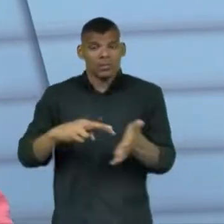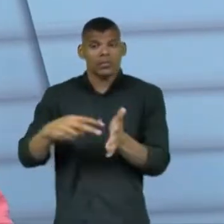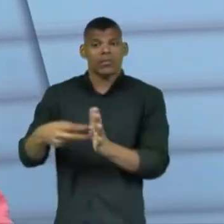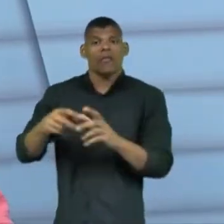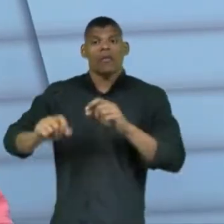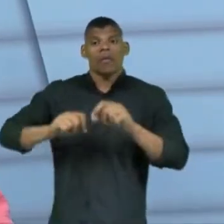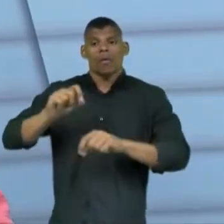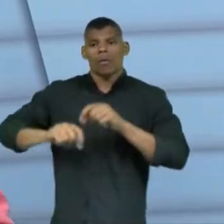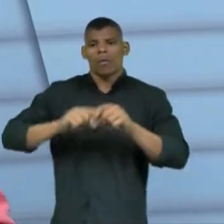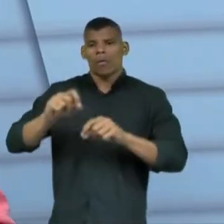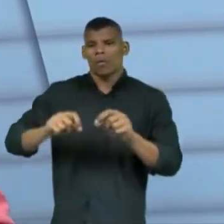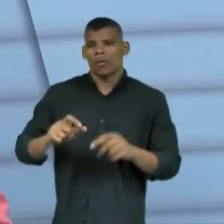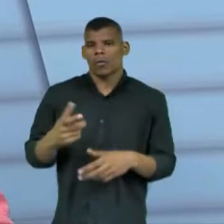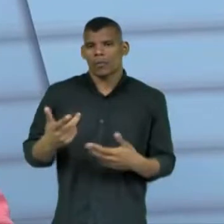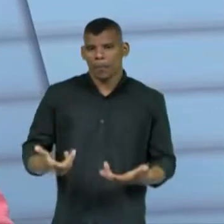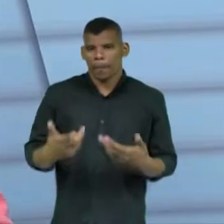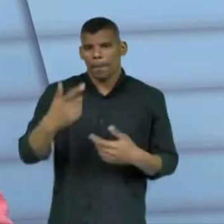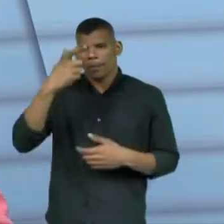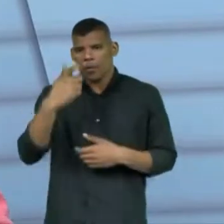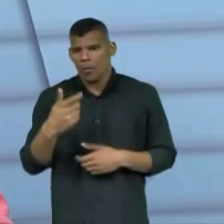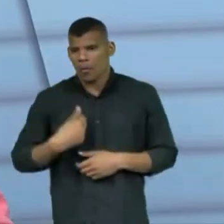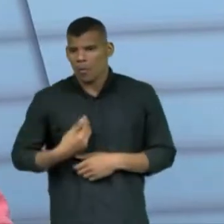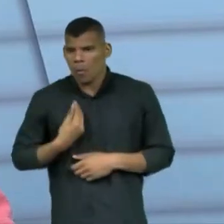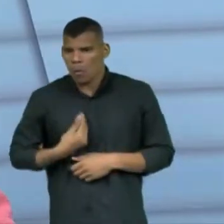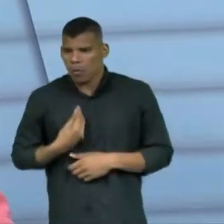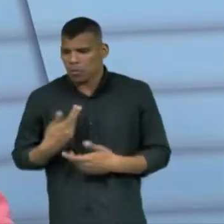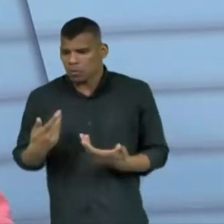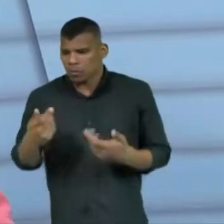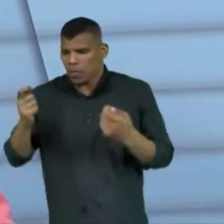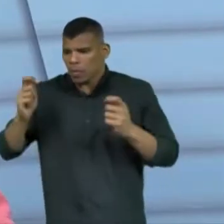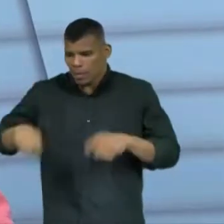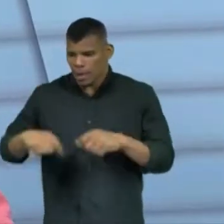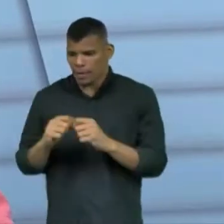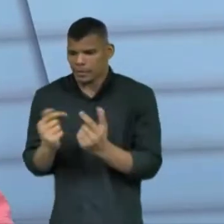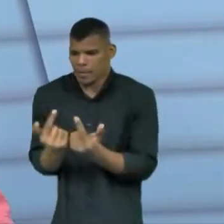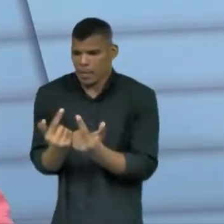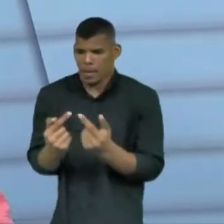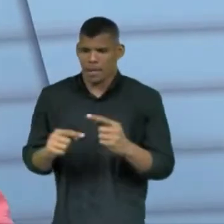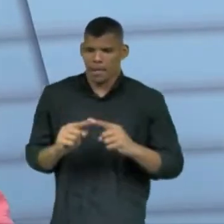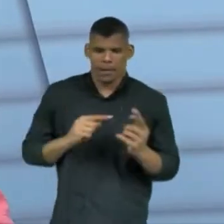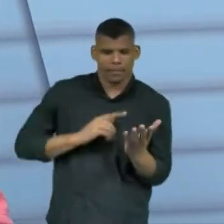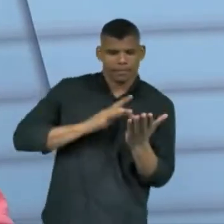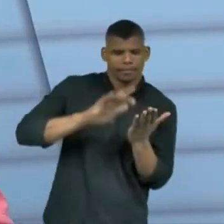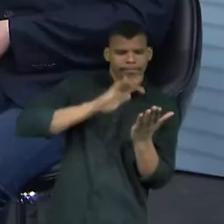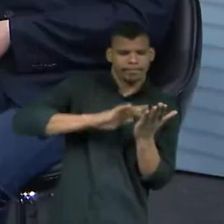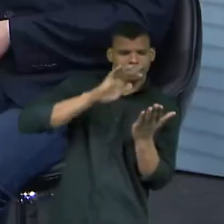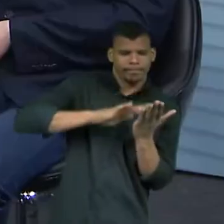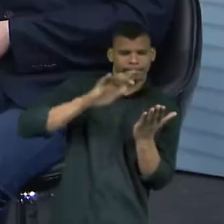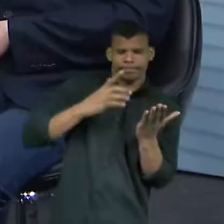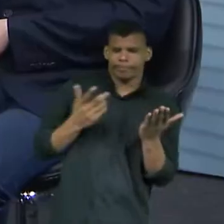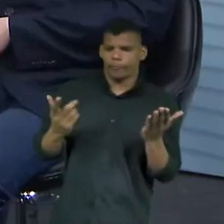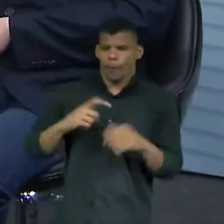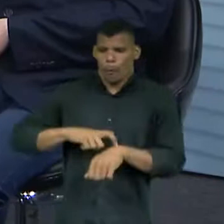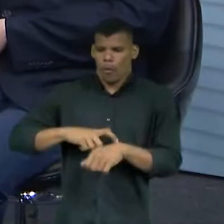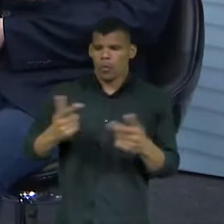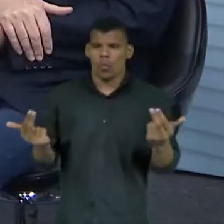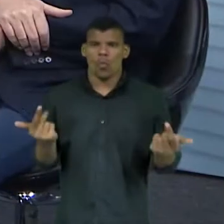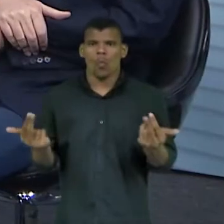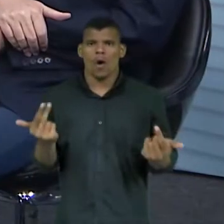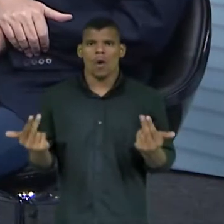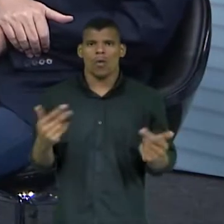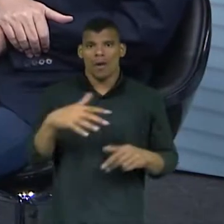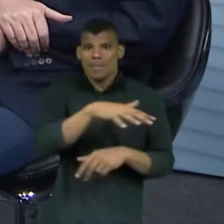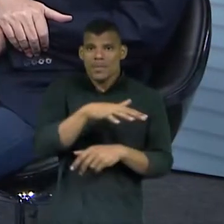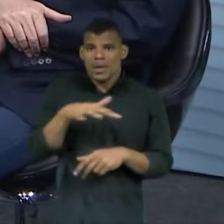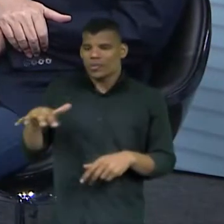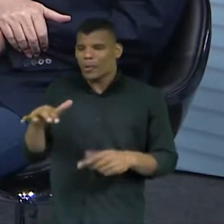mesmo tempo, até em mais. Então, estou aqui e ao mesmo tempo posso estar na rede social. Mas naquele horário você é um servidor público, você não pode... Naquele horário é um servidor público